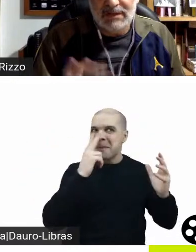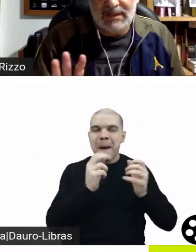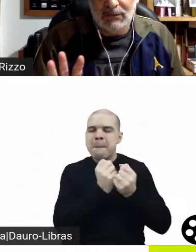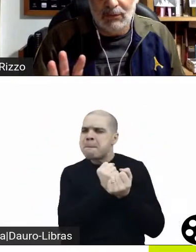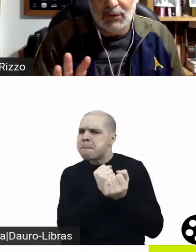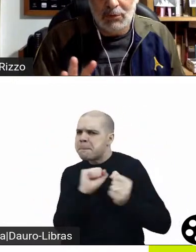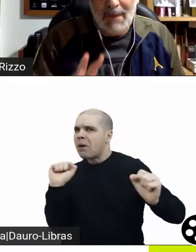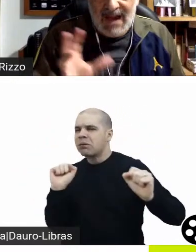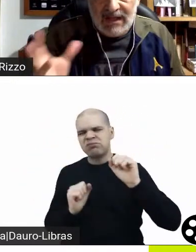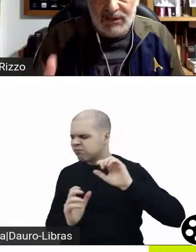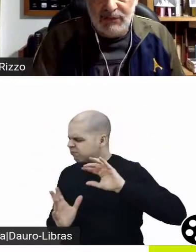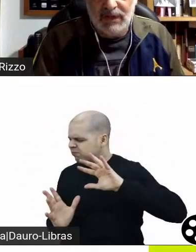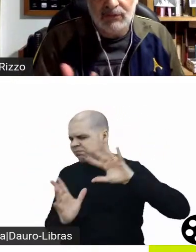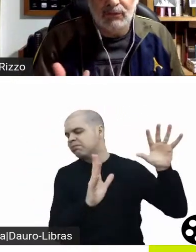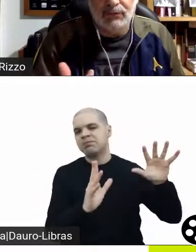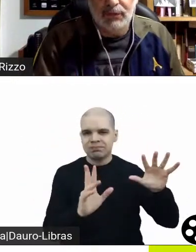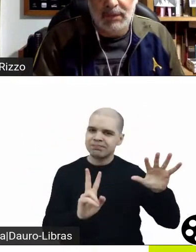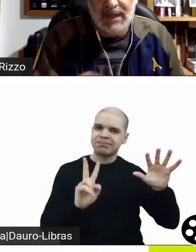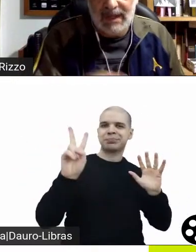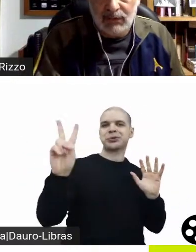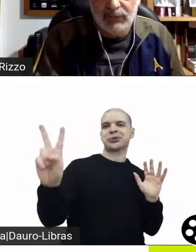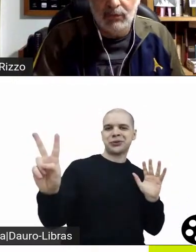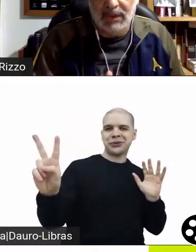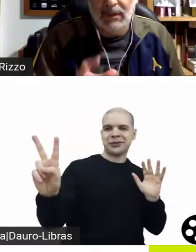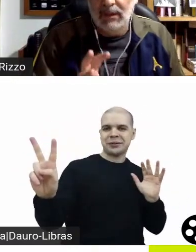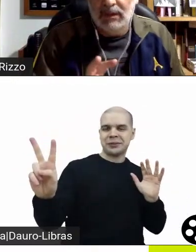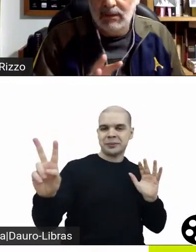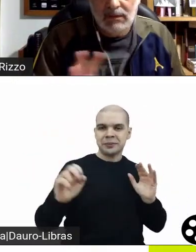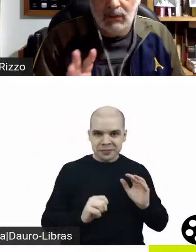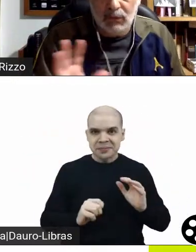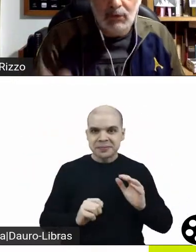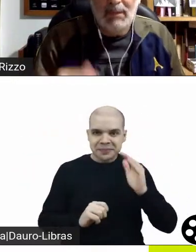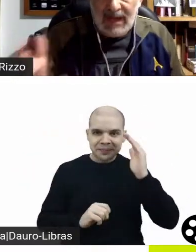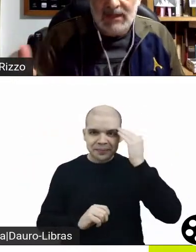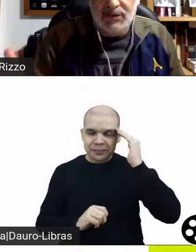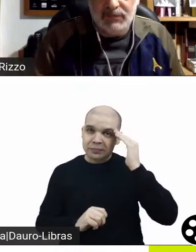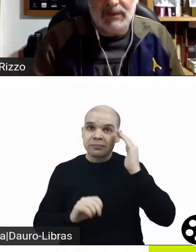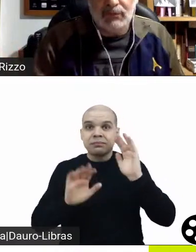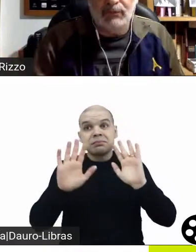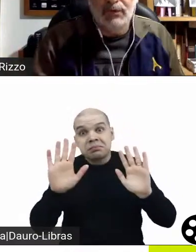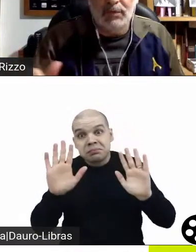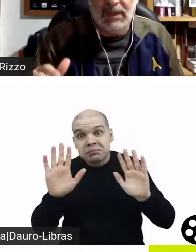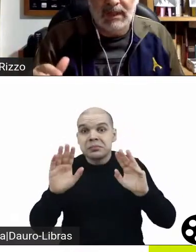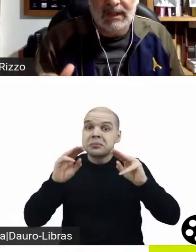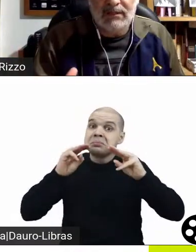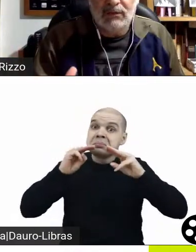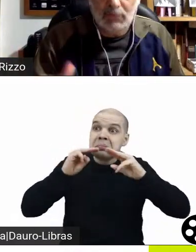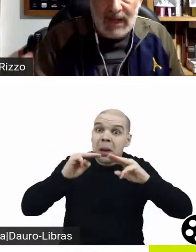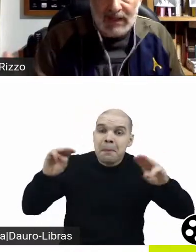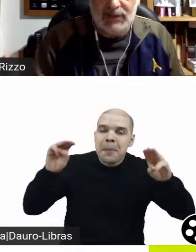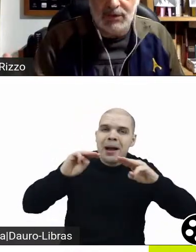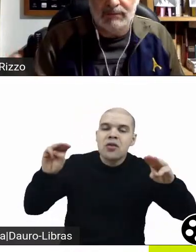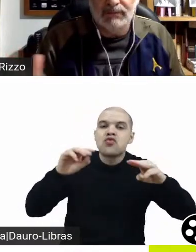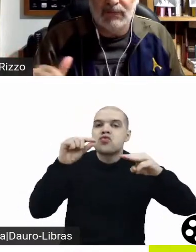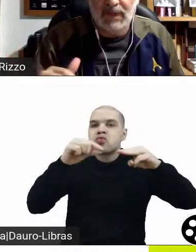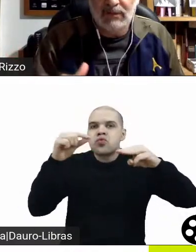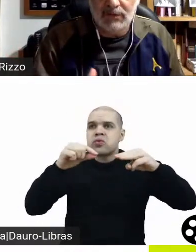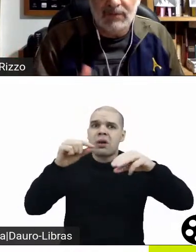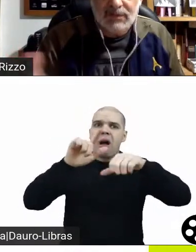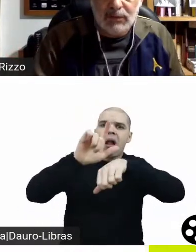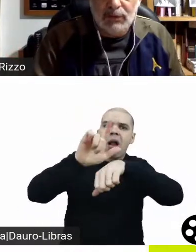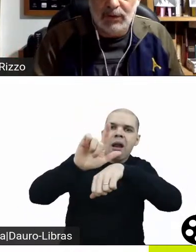às vezes que o que o marketing faz com o filme é o filme. O que o marketing faz com o filme é do marketing.